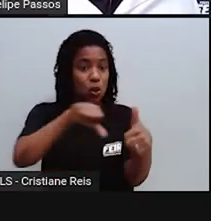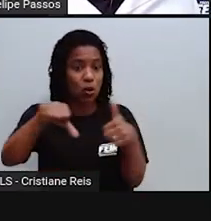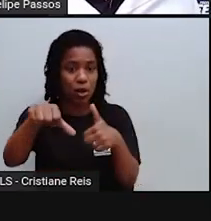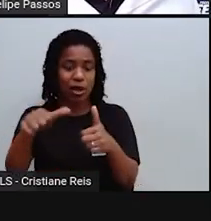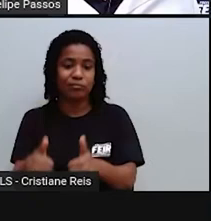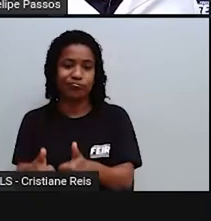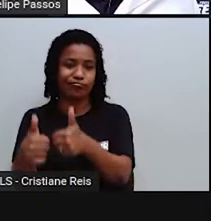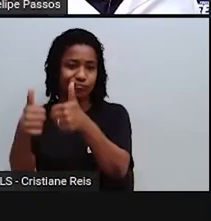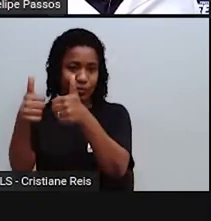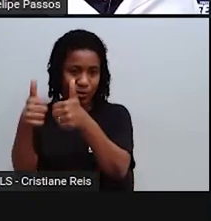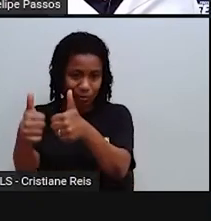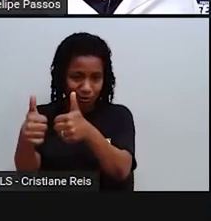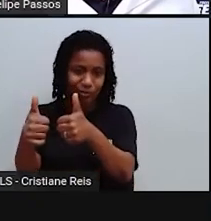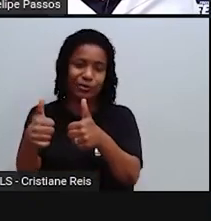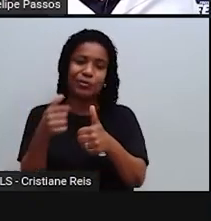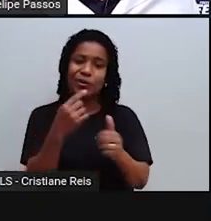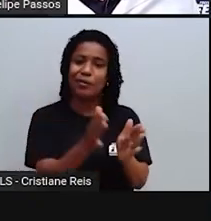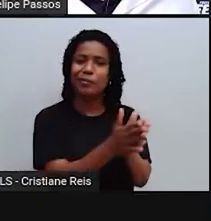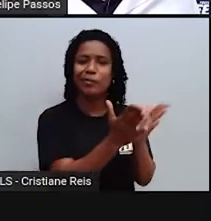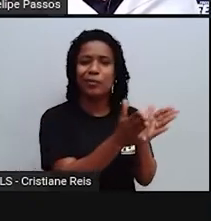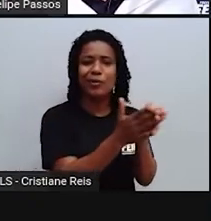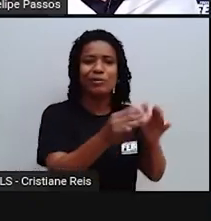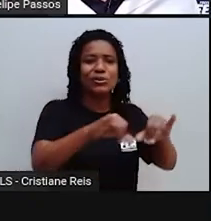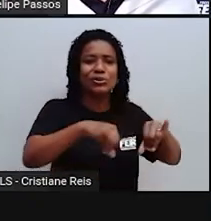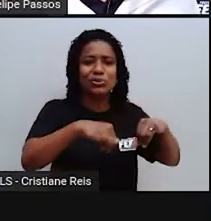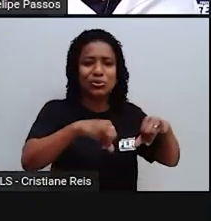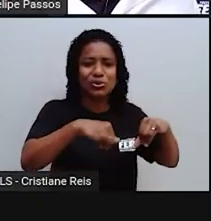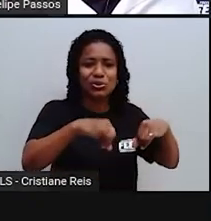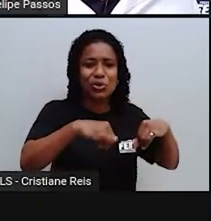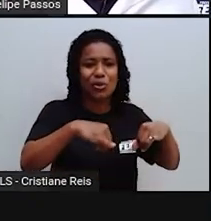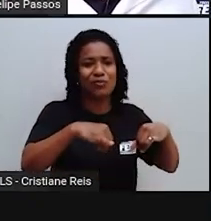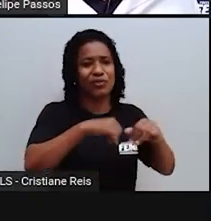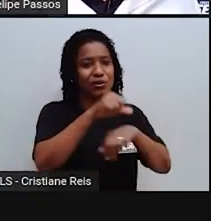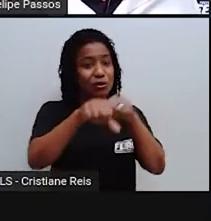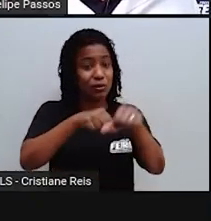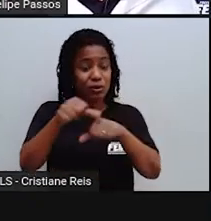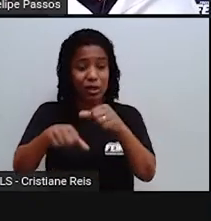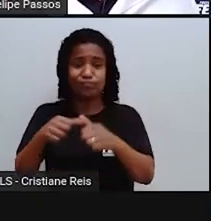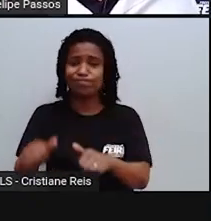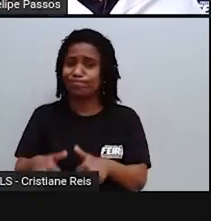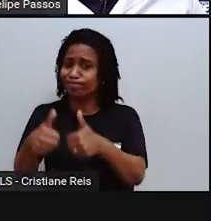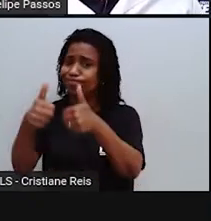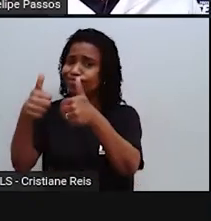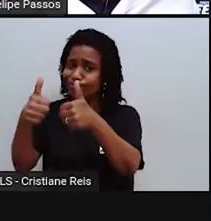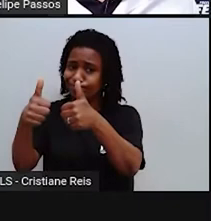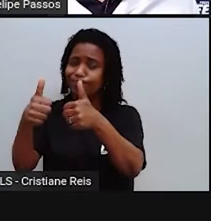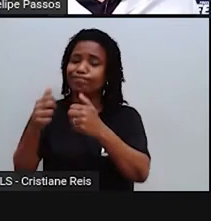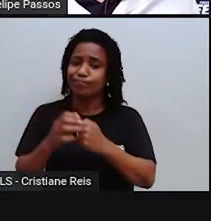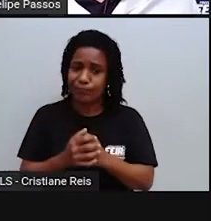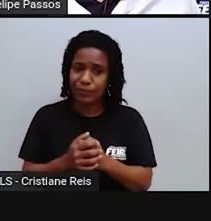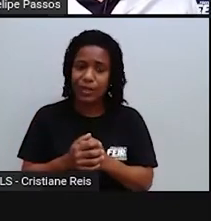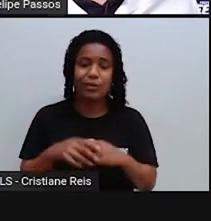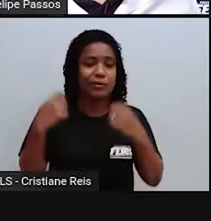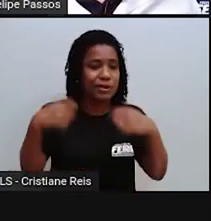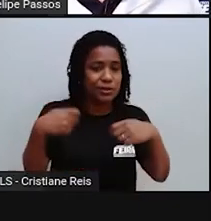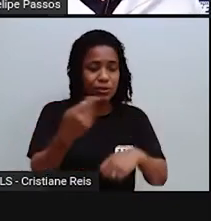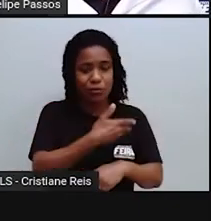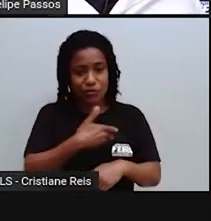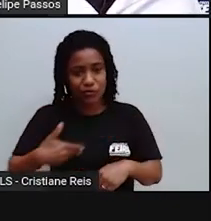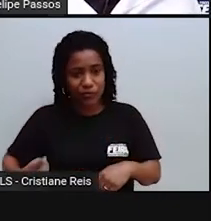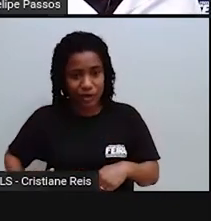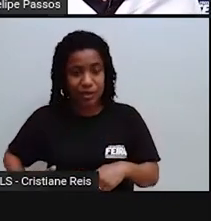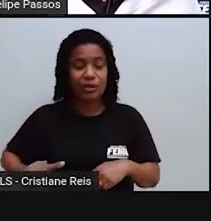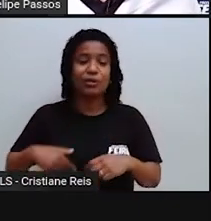estão sofrendo, estão prejudicadas de diversas formas. A gente precisa que a sociedade, as instituições, os governos,